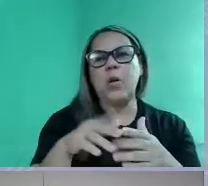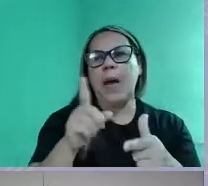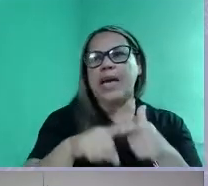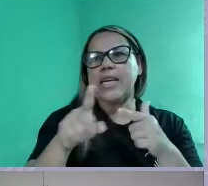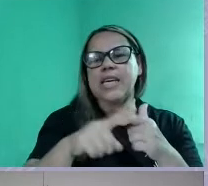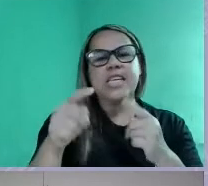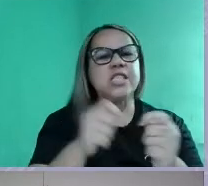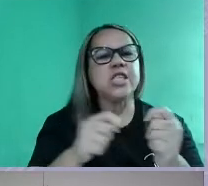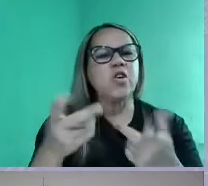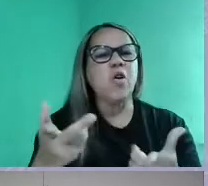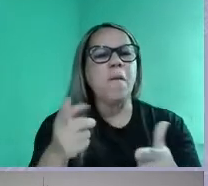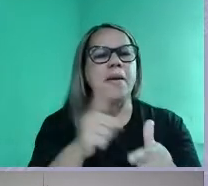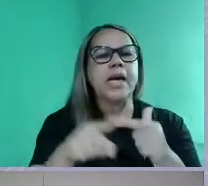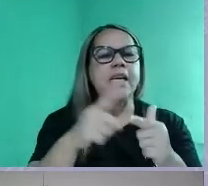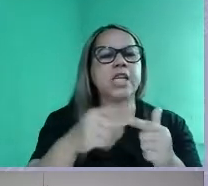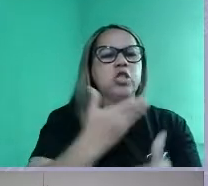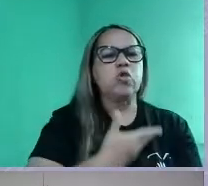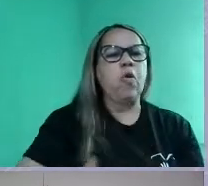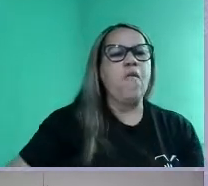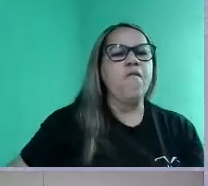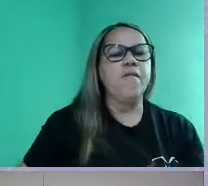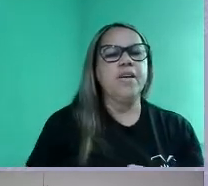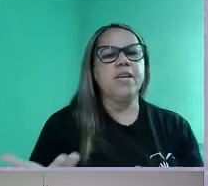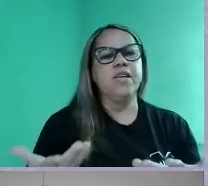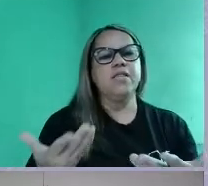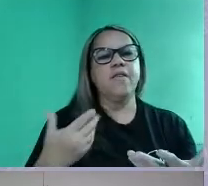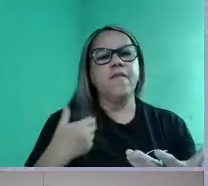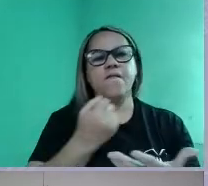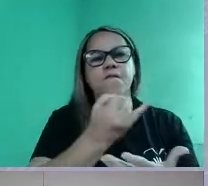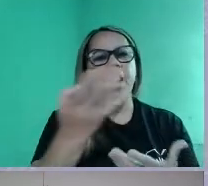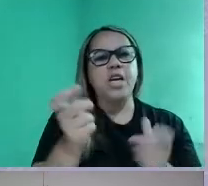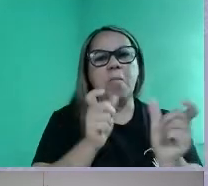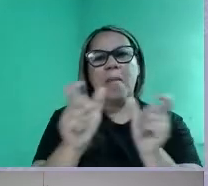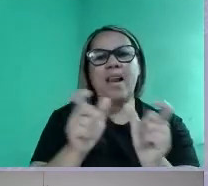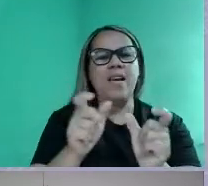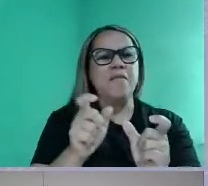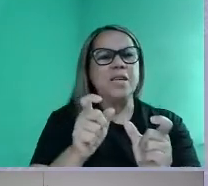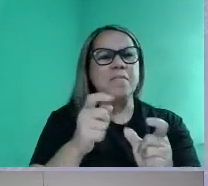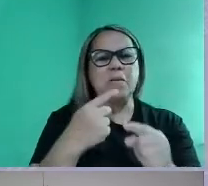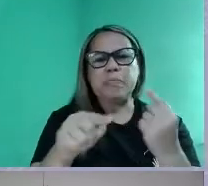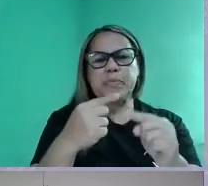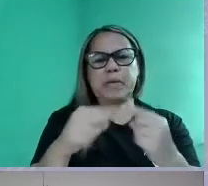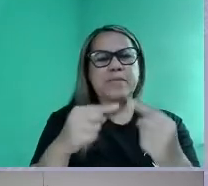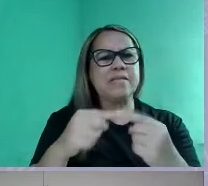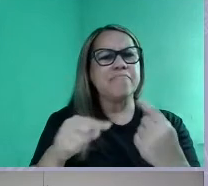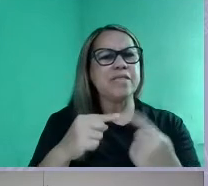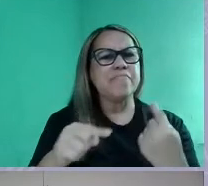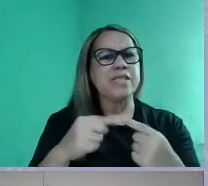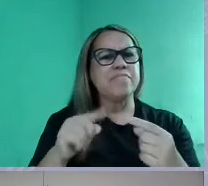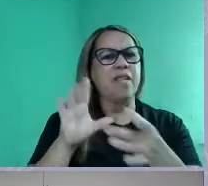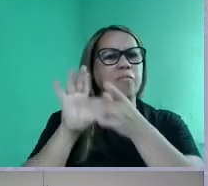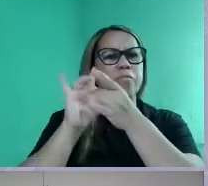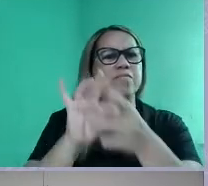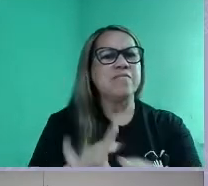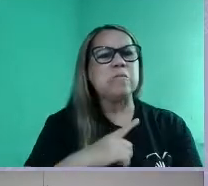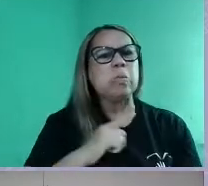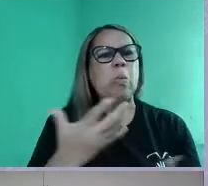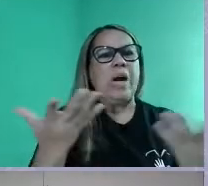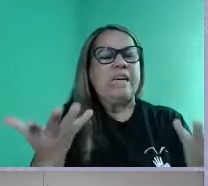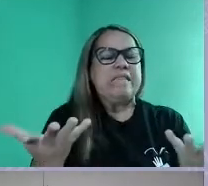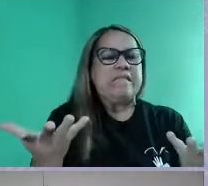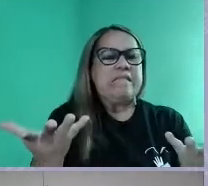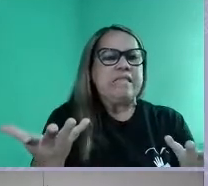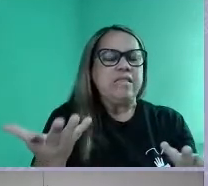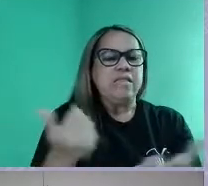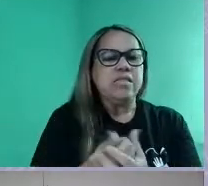Crise do governo, enfim, um aglomerado de palavras que não fazem sentido, não fazem liga, né? Entre eles. Então,